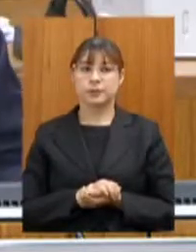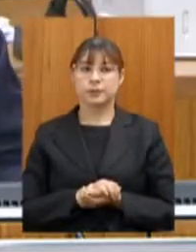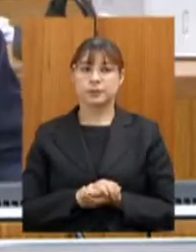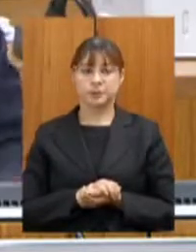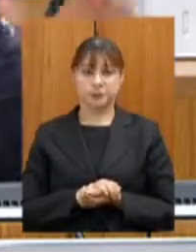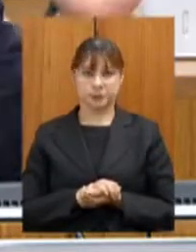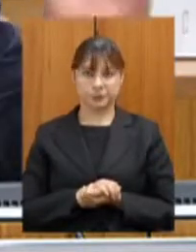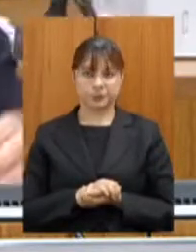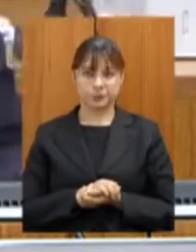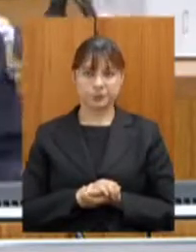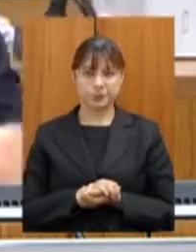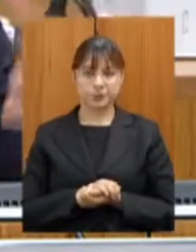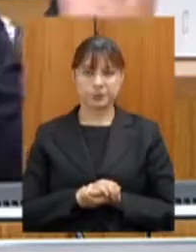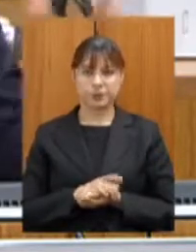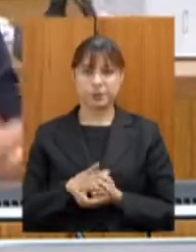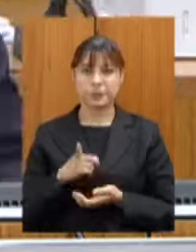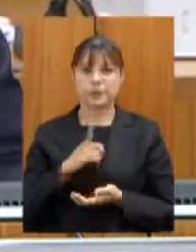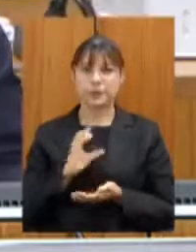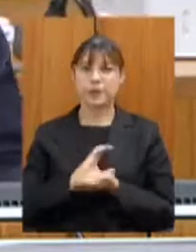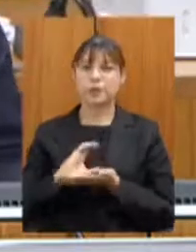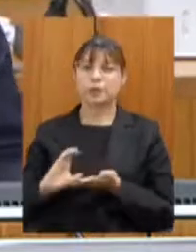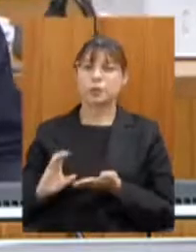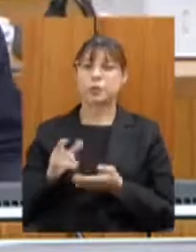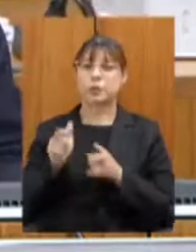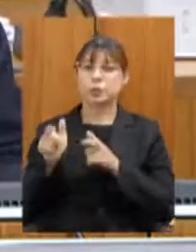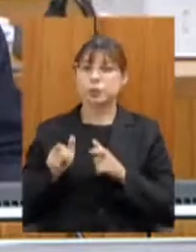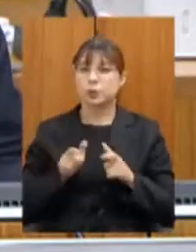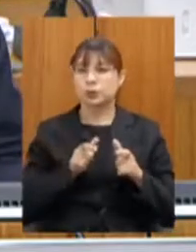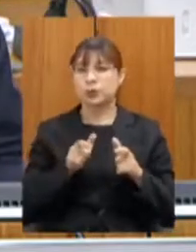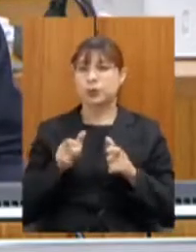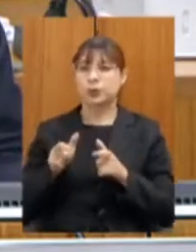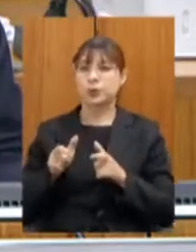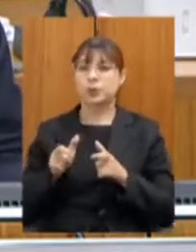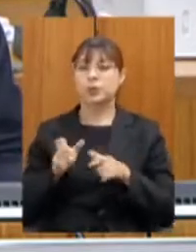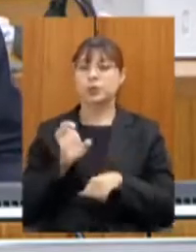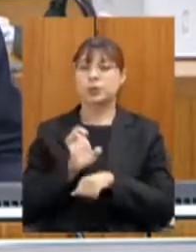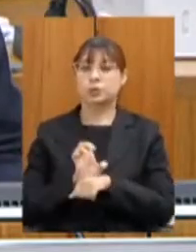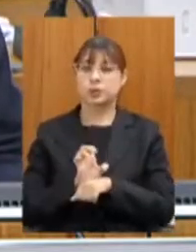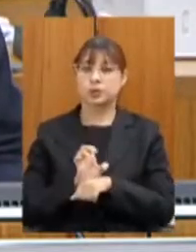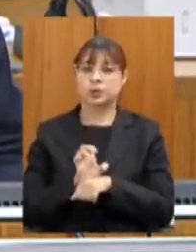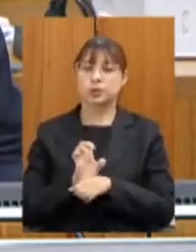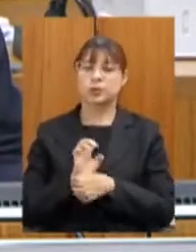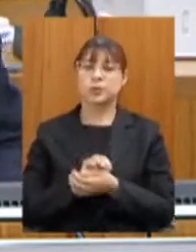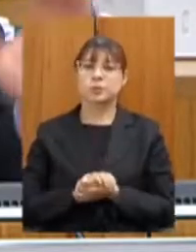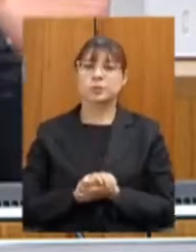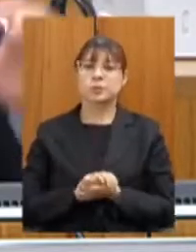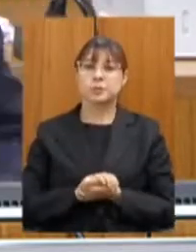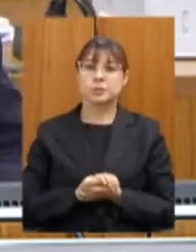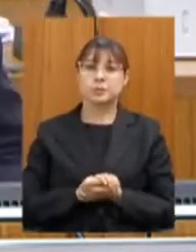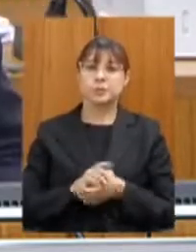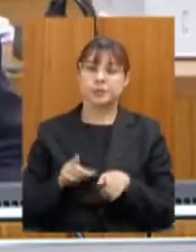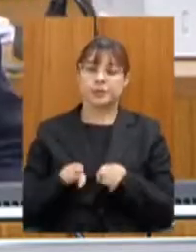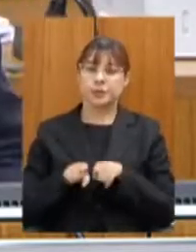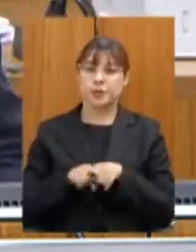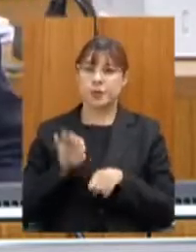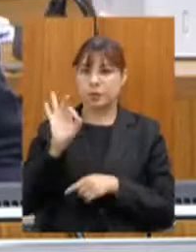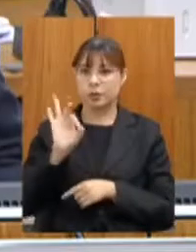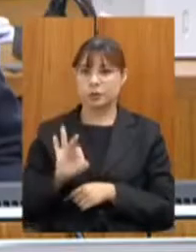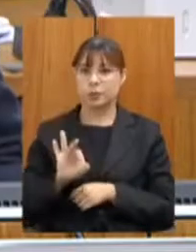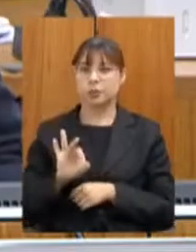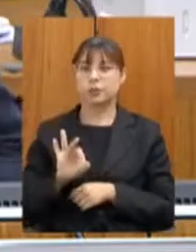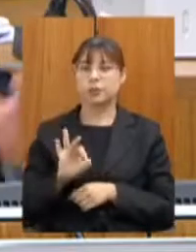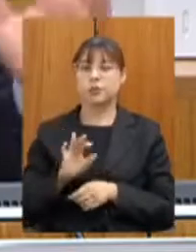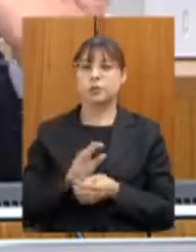disposição, são investimentos em vários locais do Estado, de várias dimensões e também o percentual de execução já